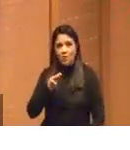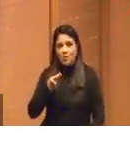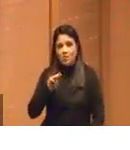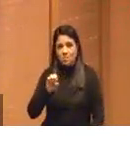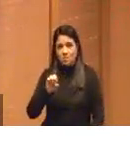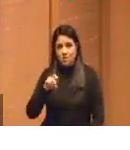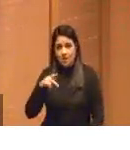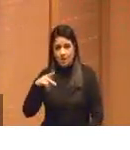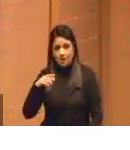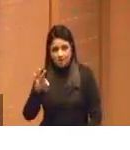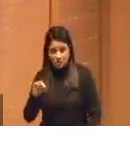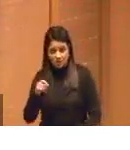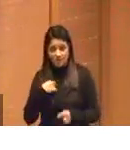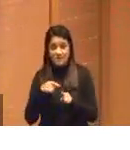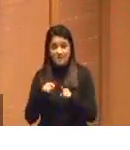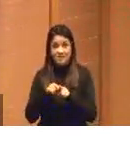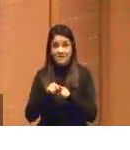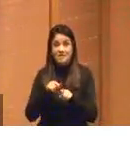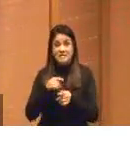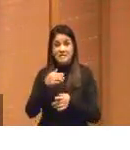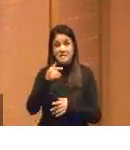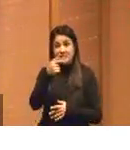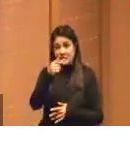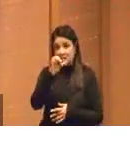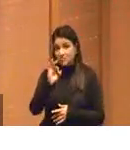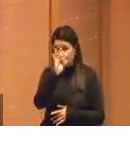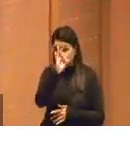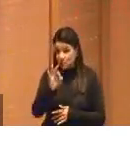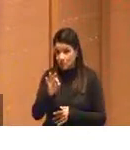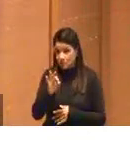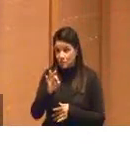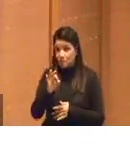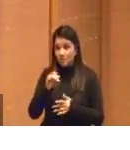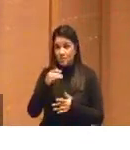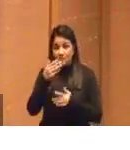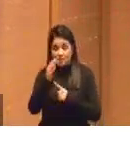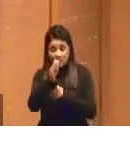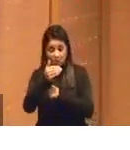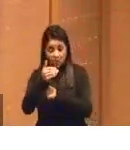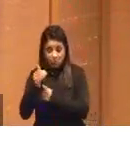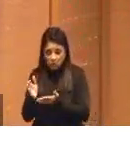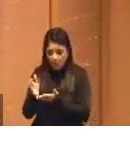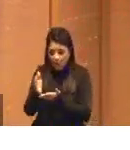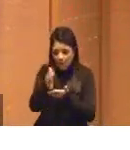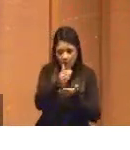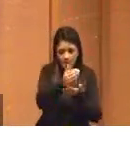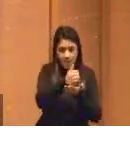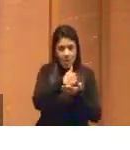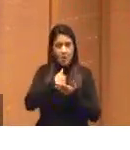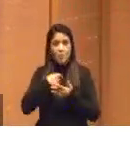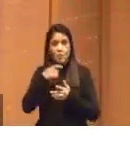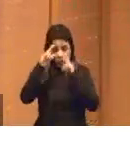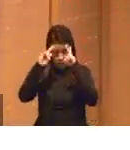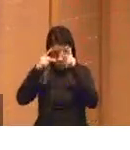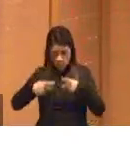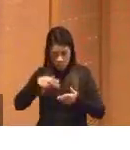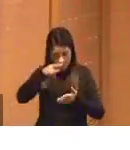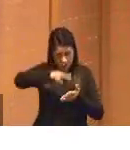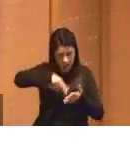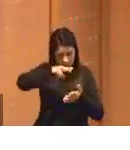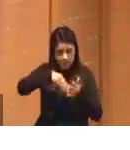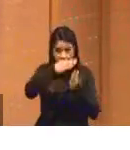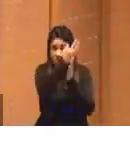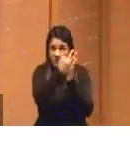3% de todo o texto que essa tecnologia processou. Se um ser humano ficasse lendo os textos que o chat